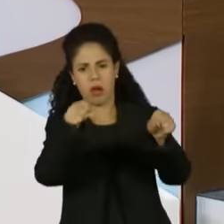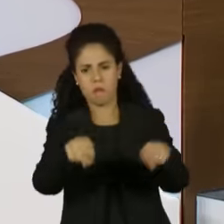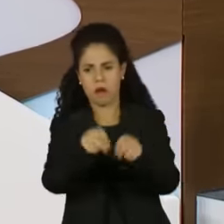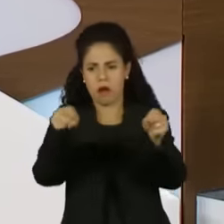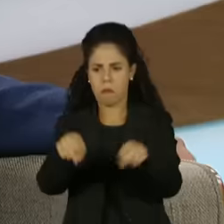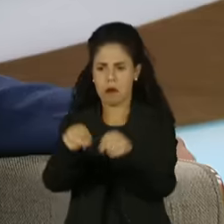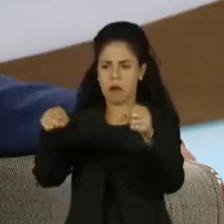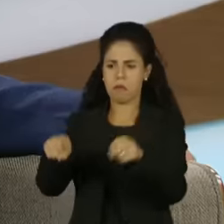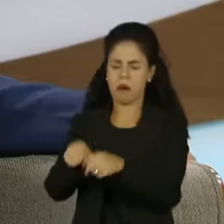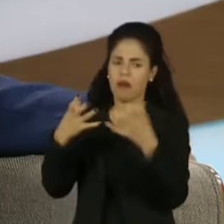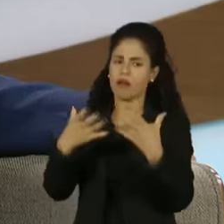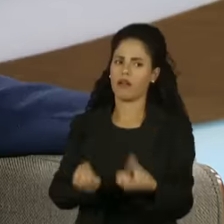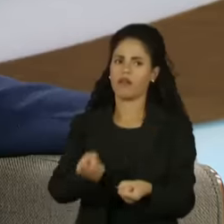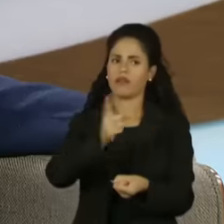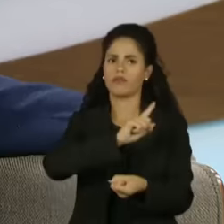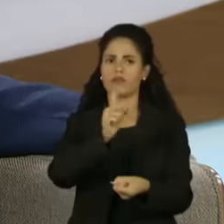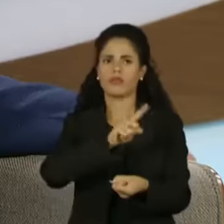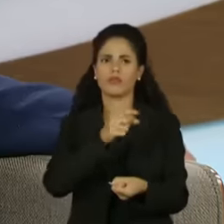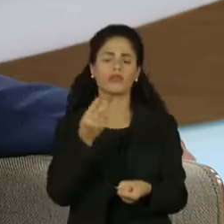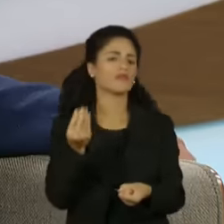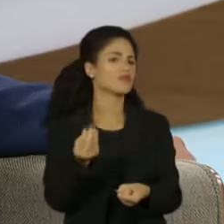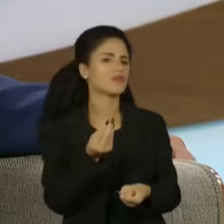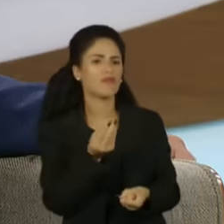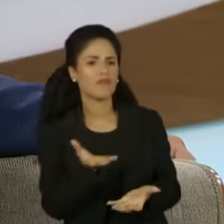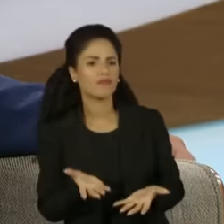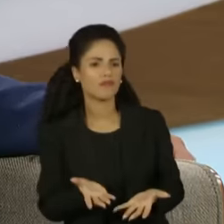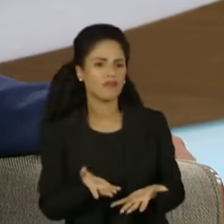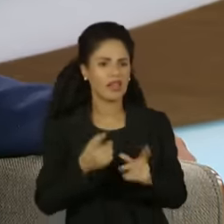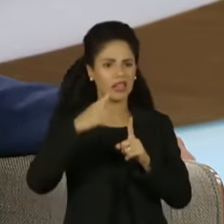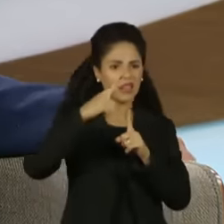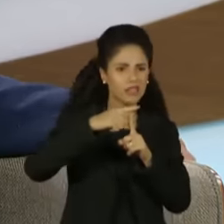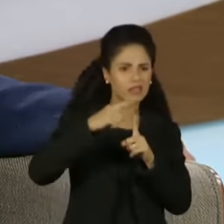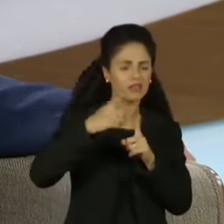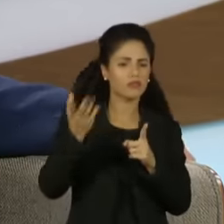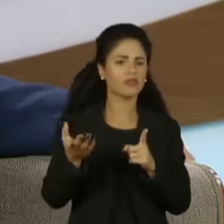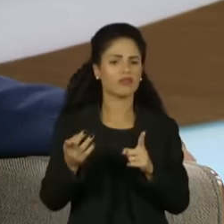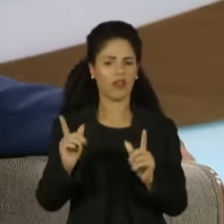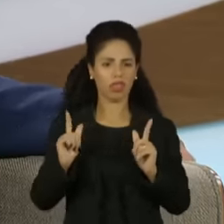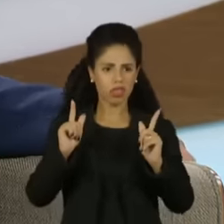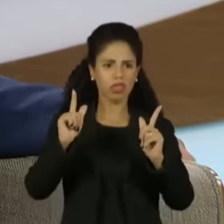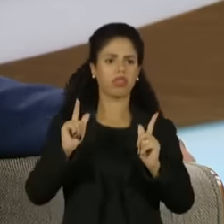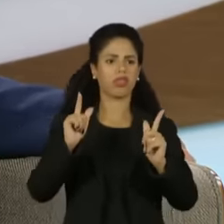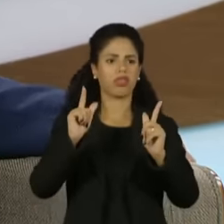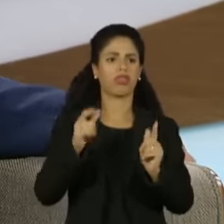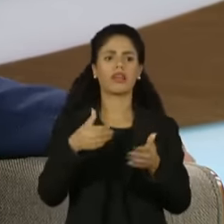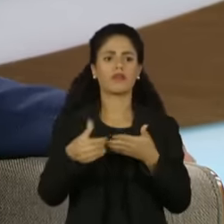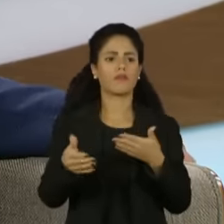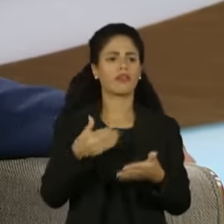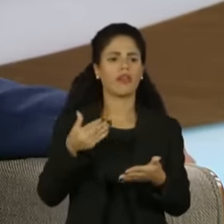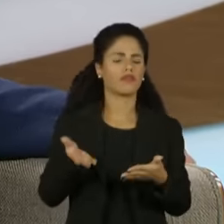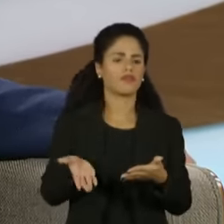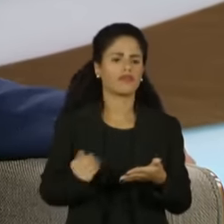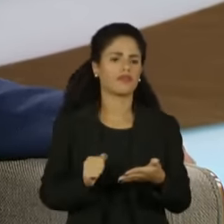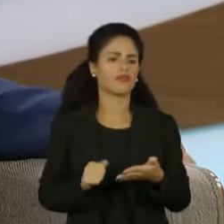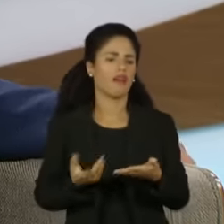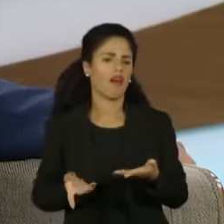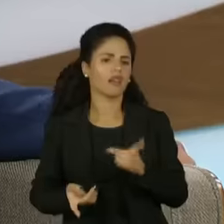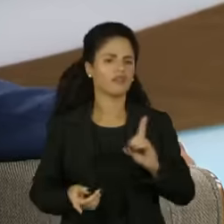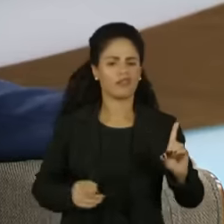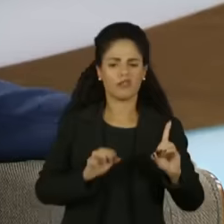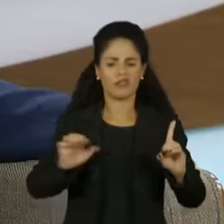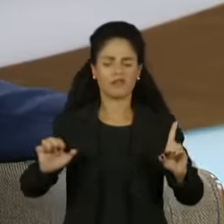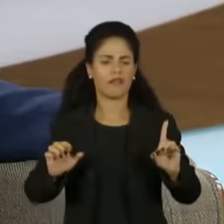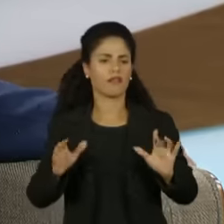de uma maneira geral, não utiliza esse tipo de método em manifestação, ao contrário da esquerda brasileira. Então, para nós, isso é